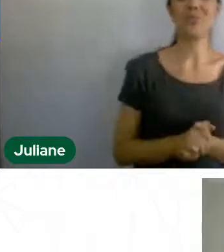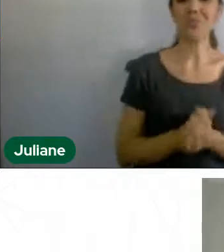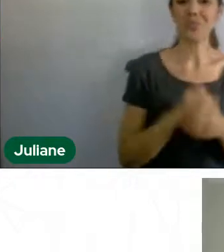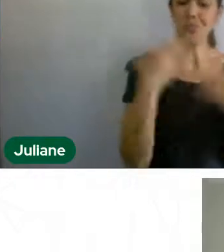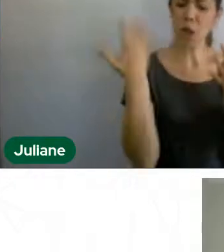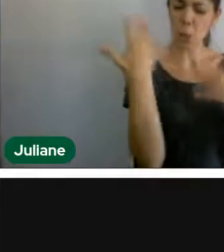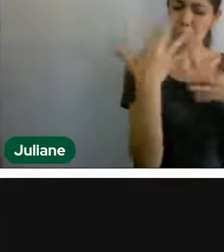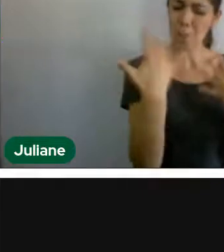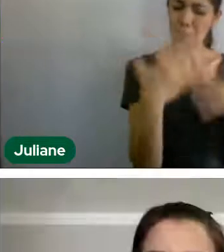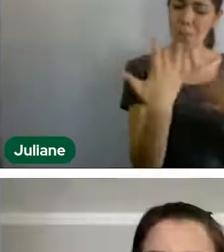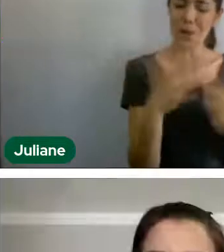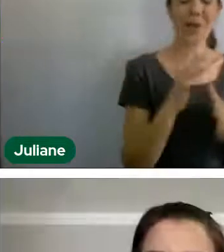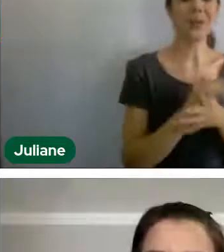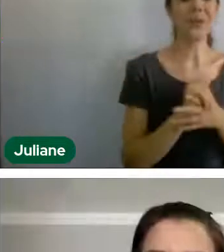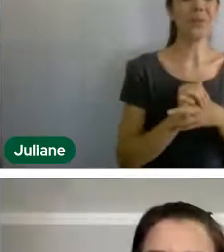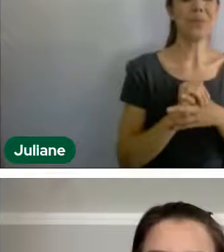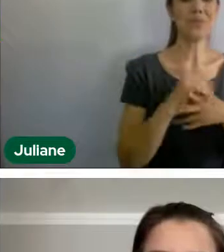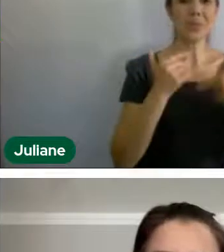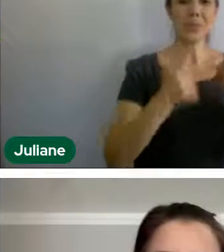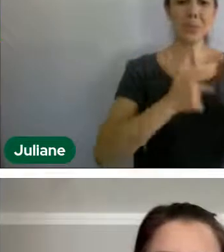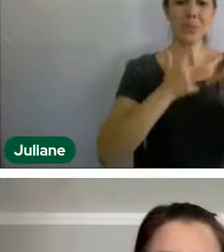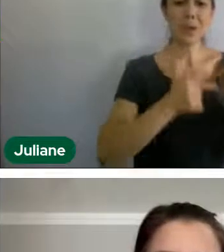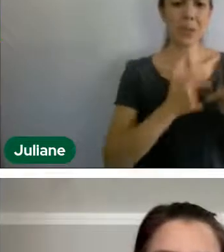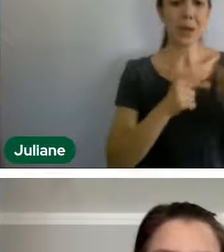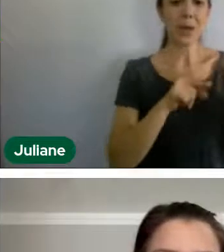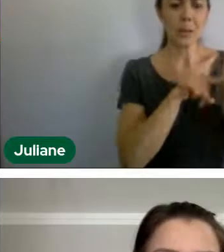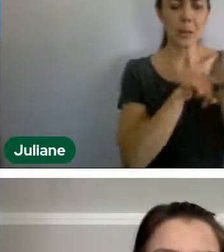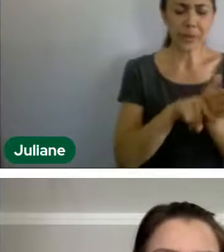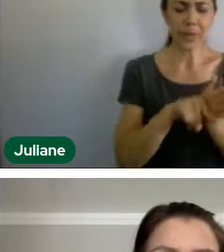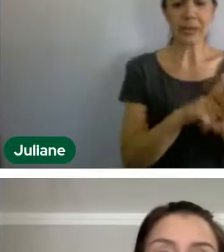trabalho, parabéns pela apresentação.